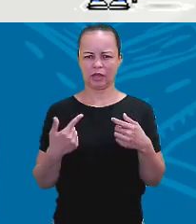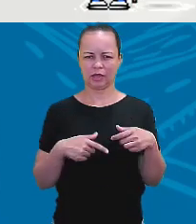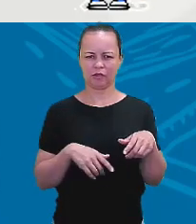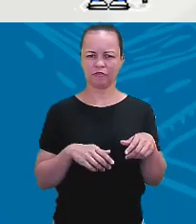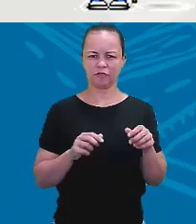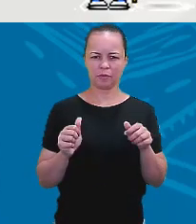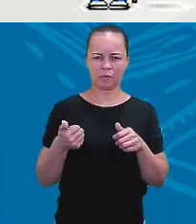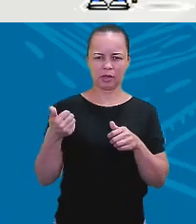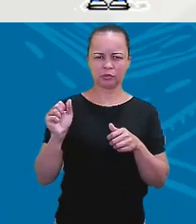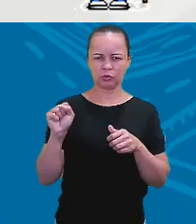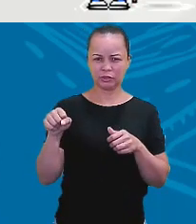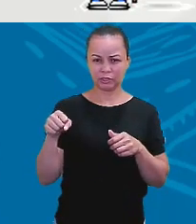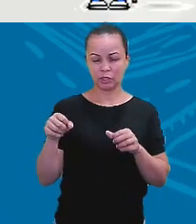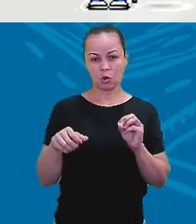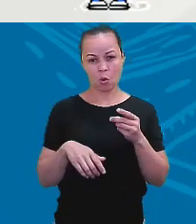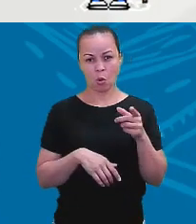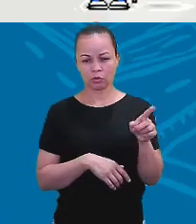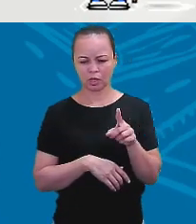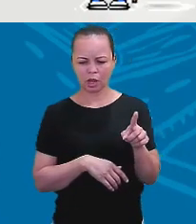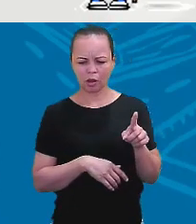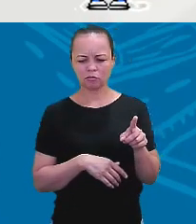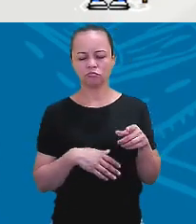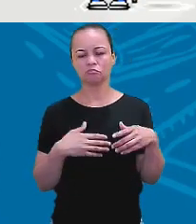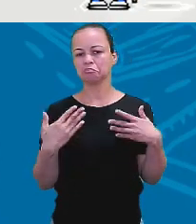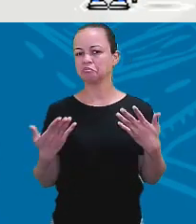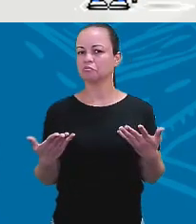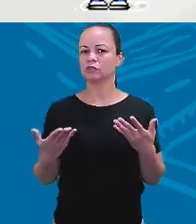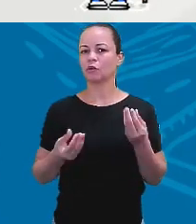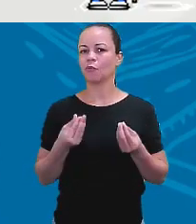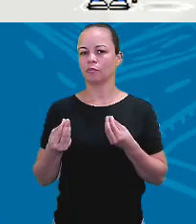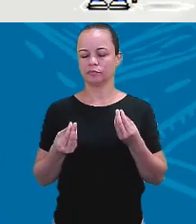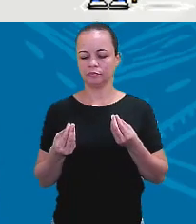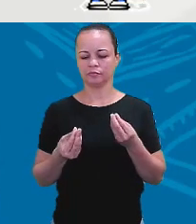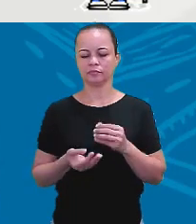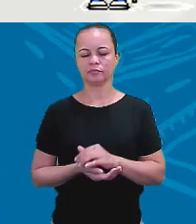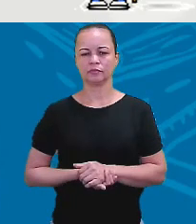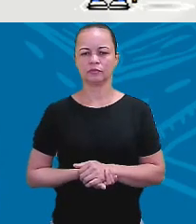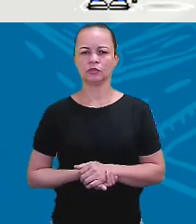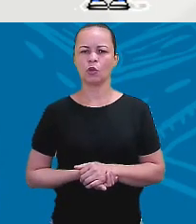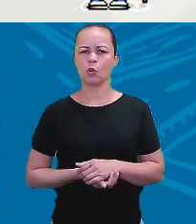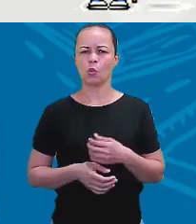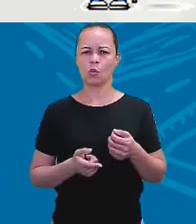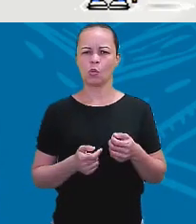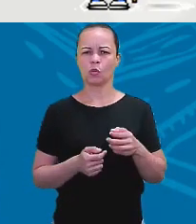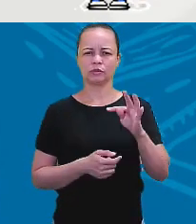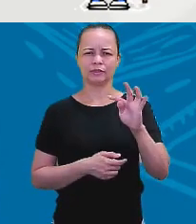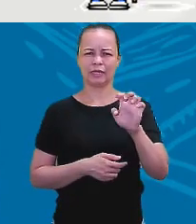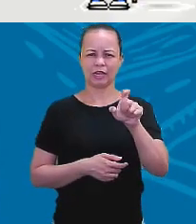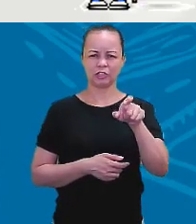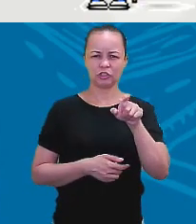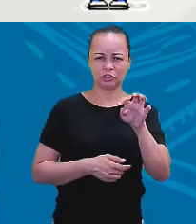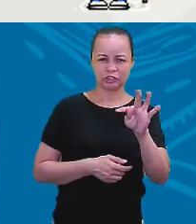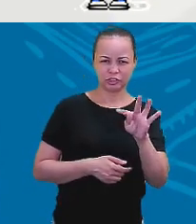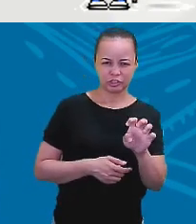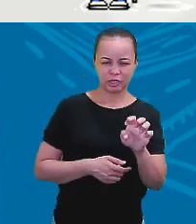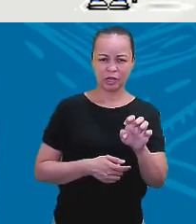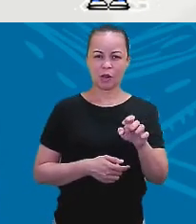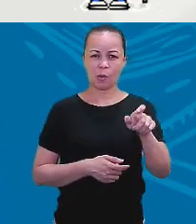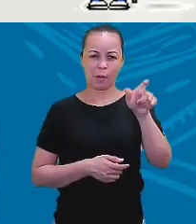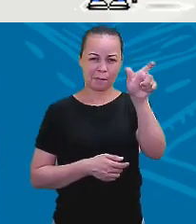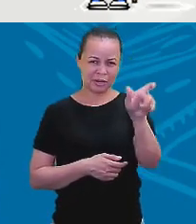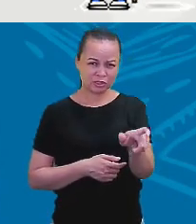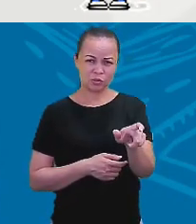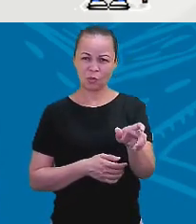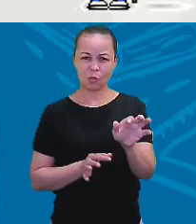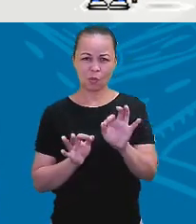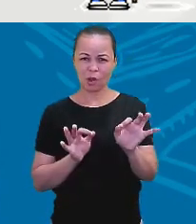Então, a negativa vai ser was not. The test, o teste, é uma pessoa? Não, é coisa. Então, é it. Coisa singular.